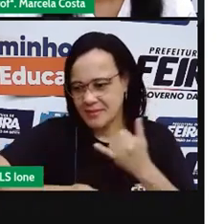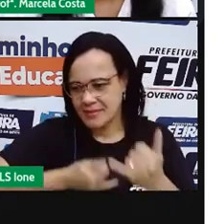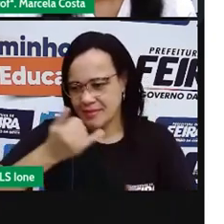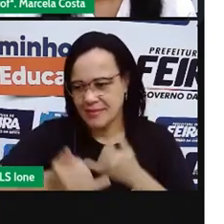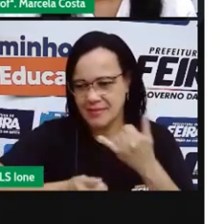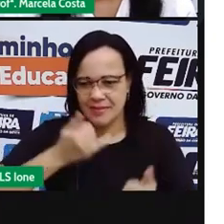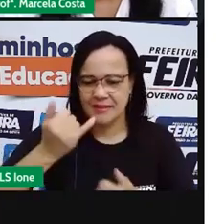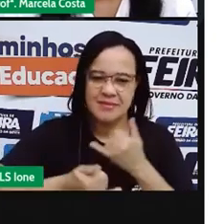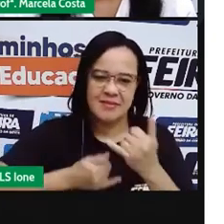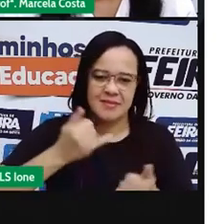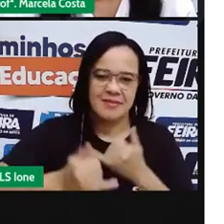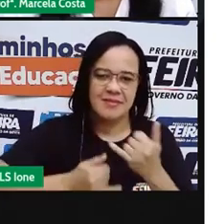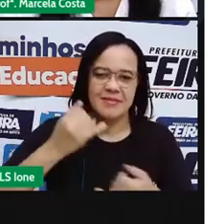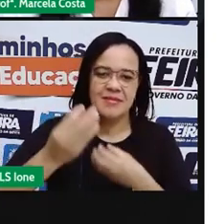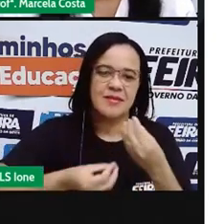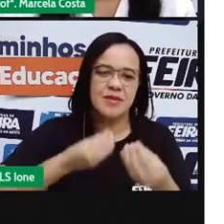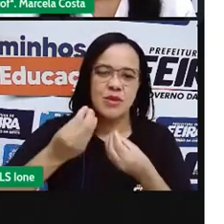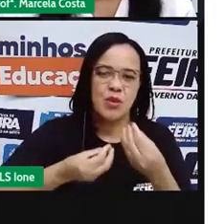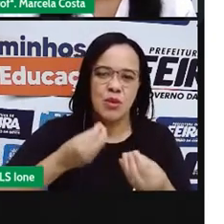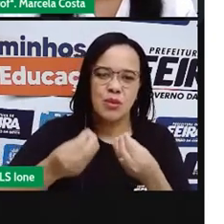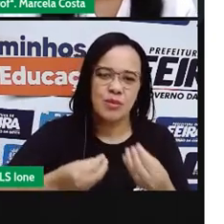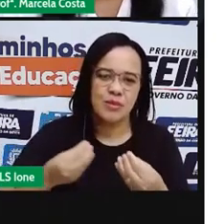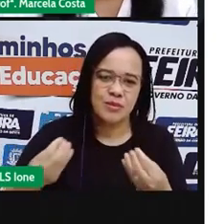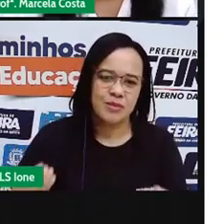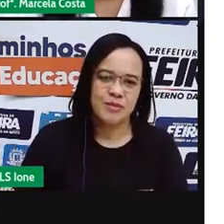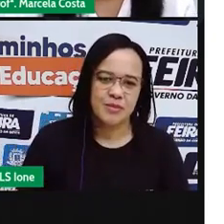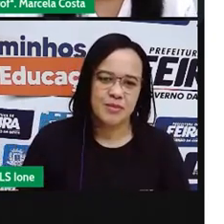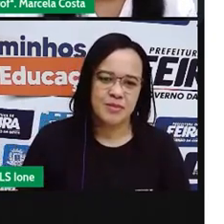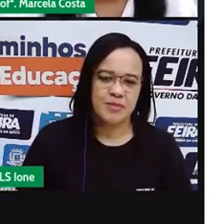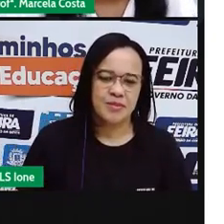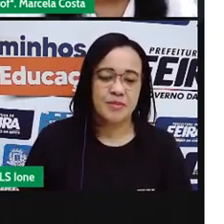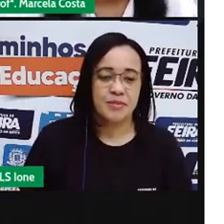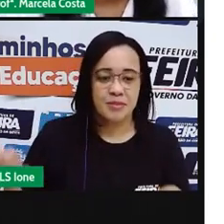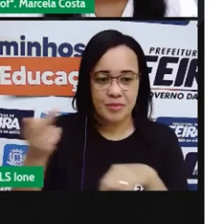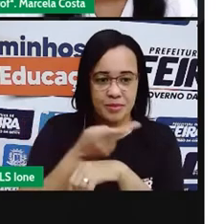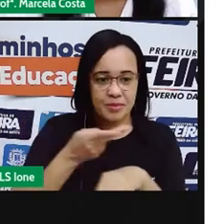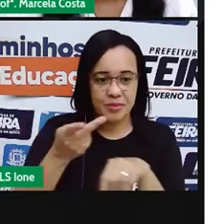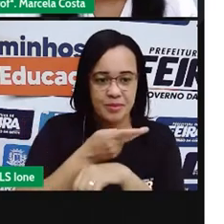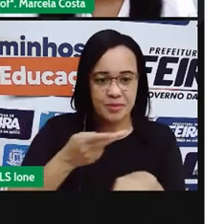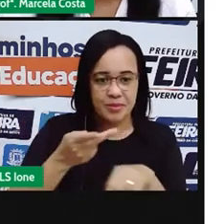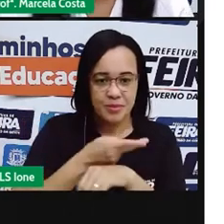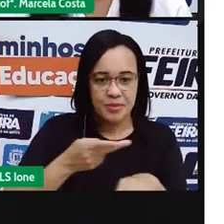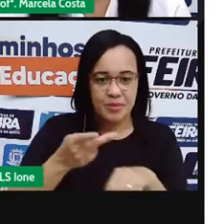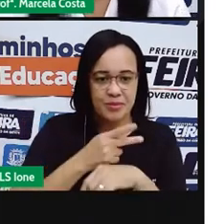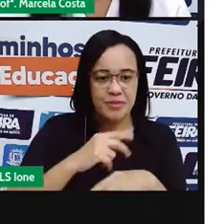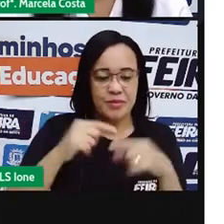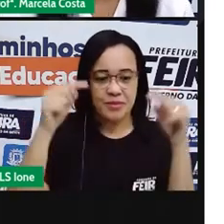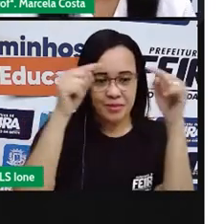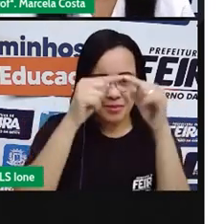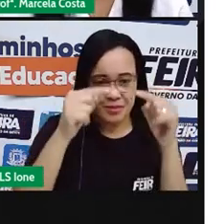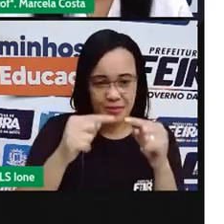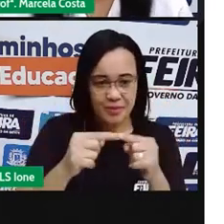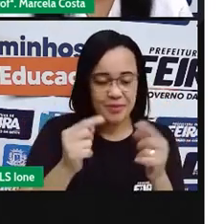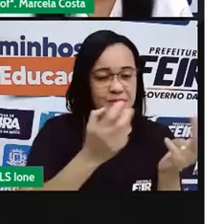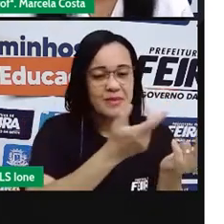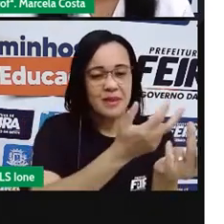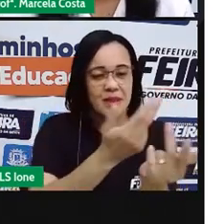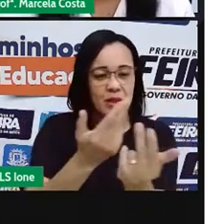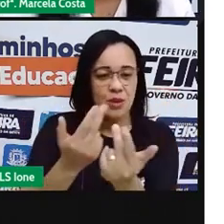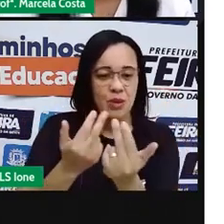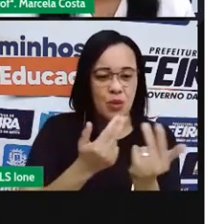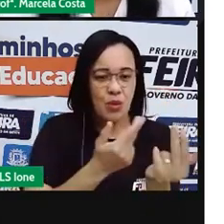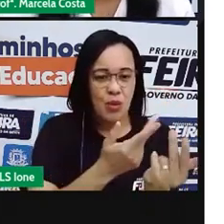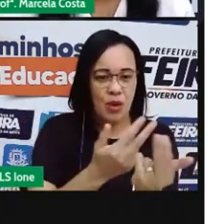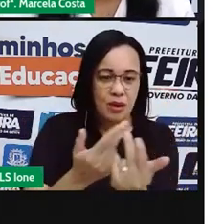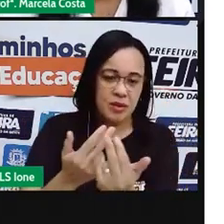Jogar. Esse é jogo que você vai parar e jogar. Como é o jogo do animal para parar para o mundo